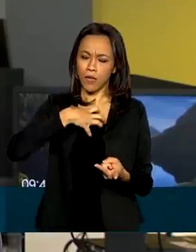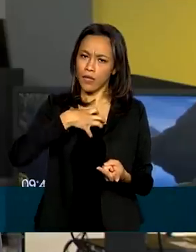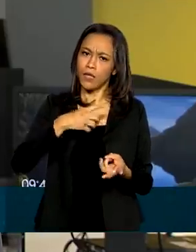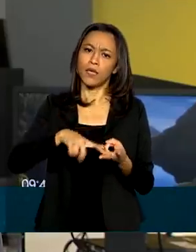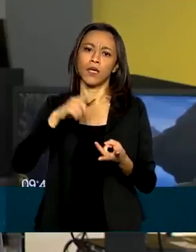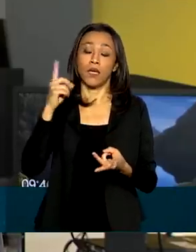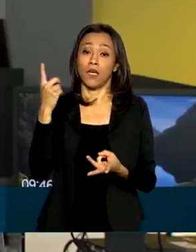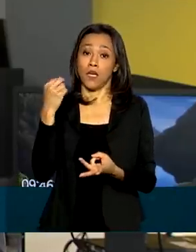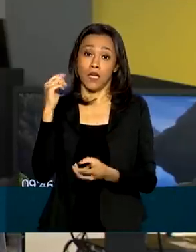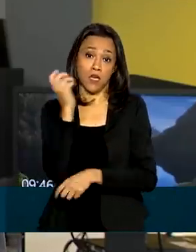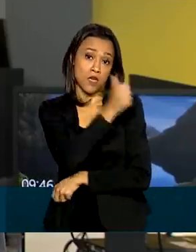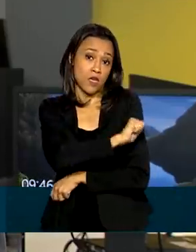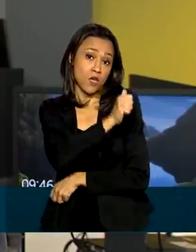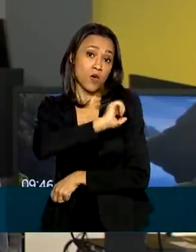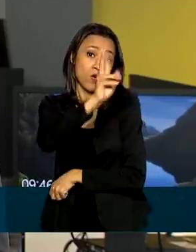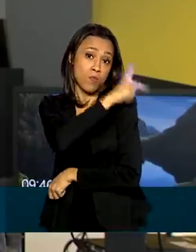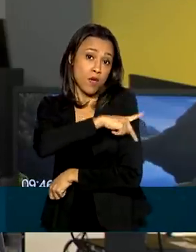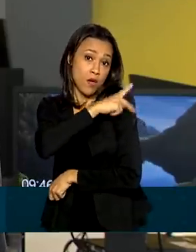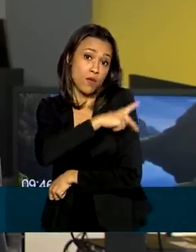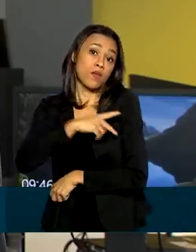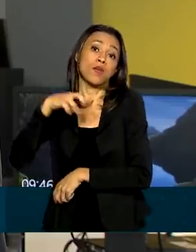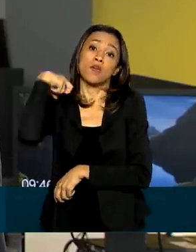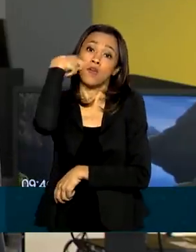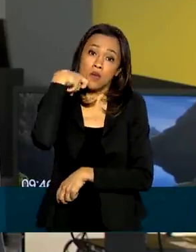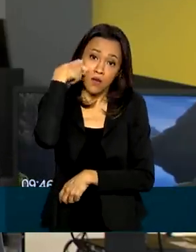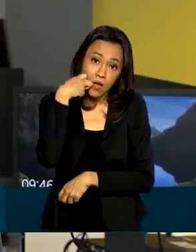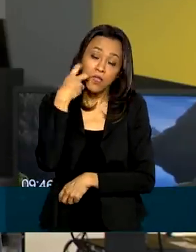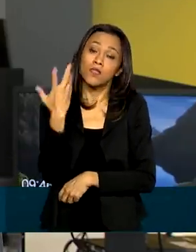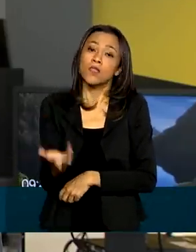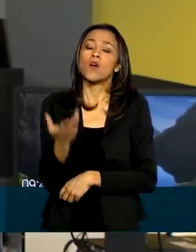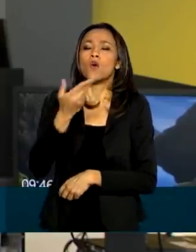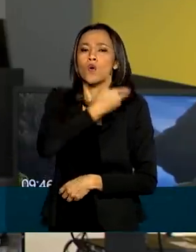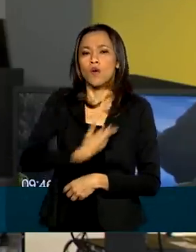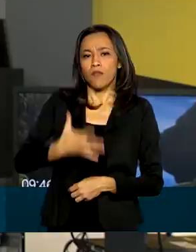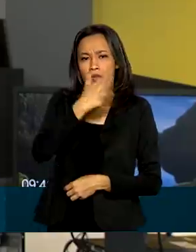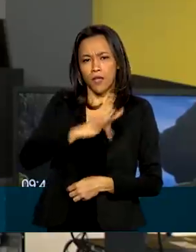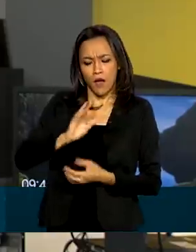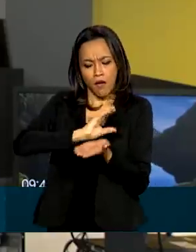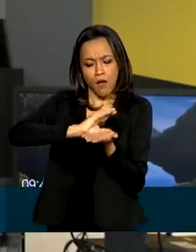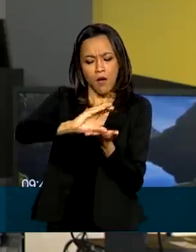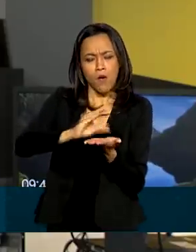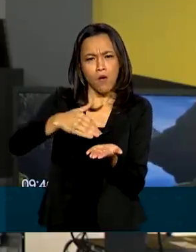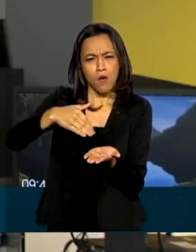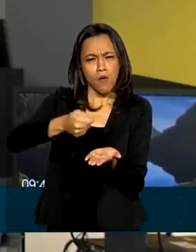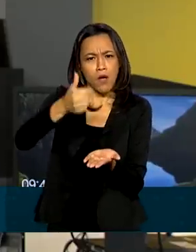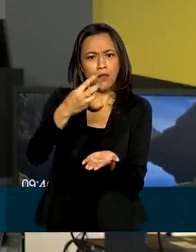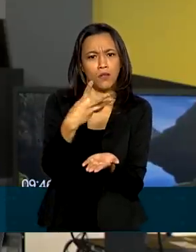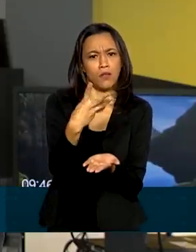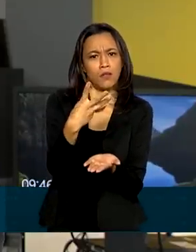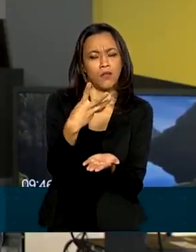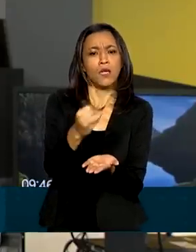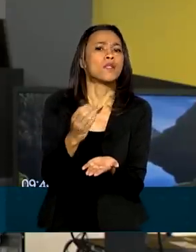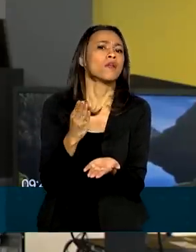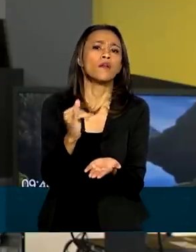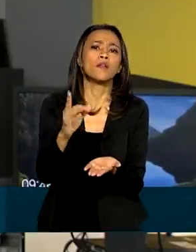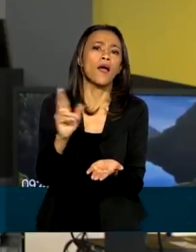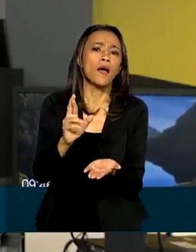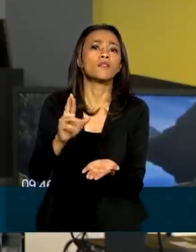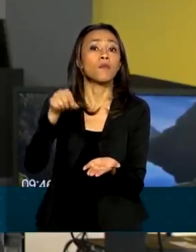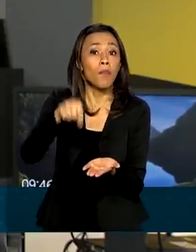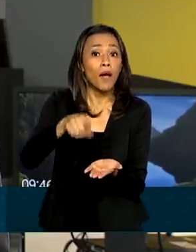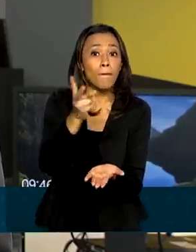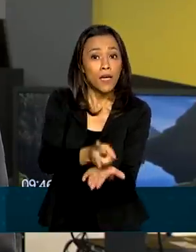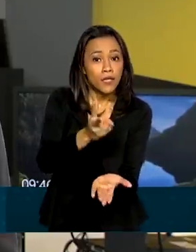Janeiro, Piauí e Rio Grande do Norte. O governo federal vai repassar quase 30 milhões de reais para garantir o funcionamento desses leitos